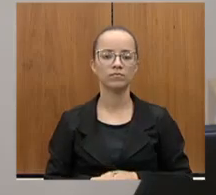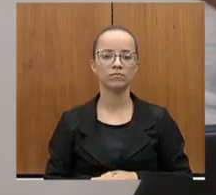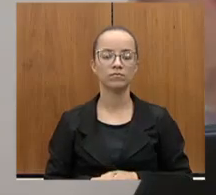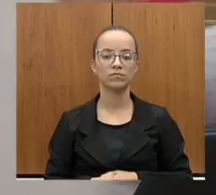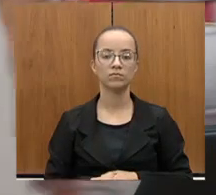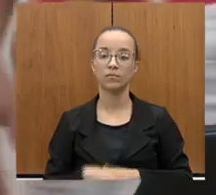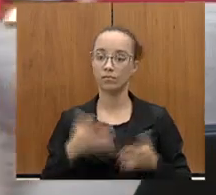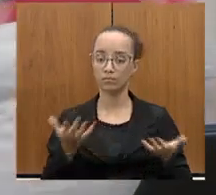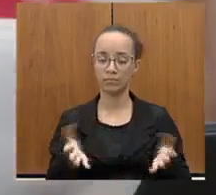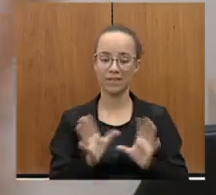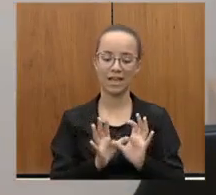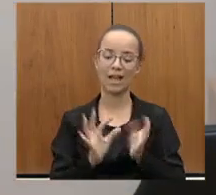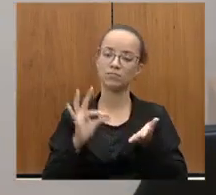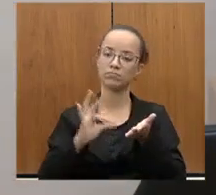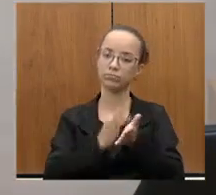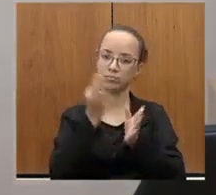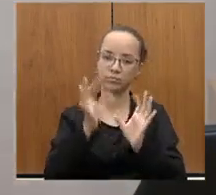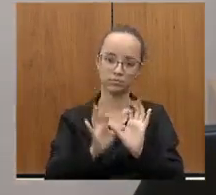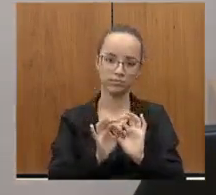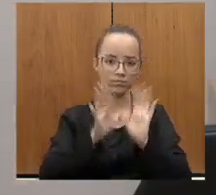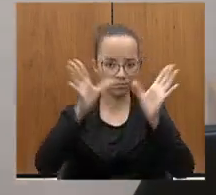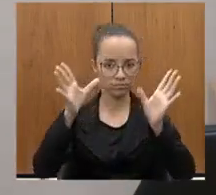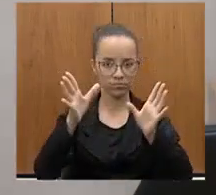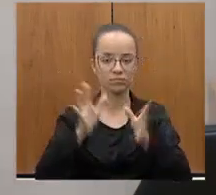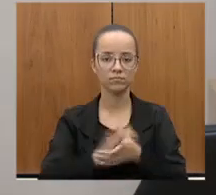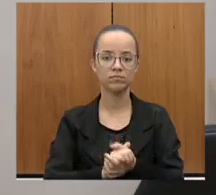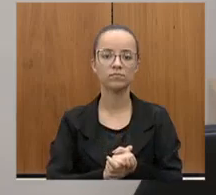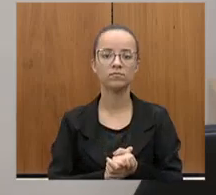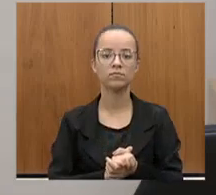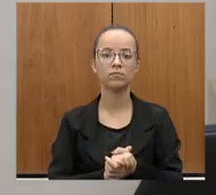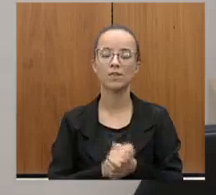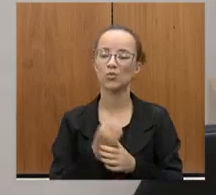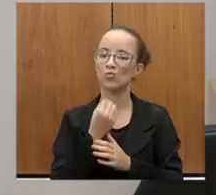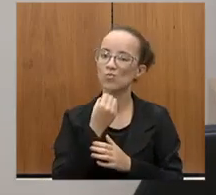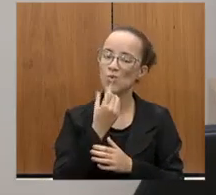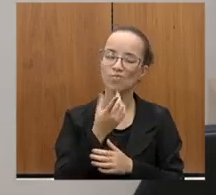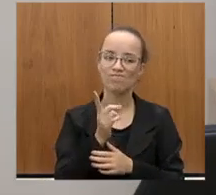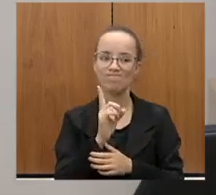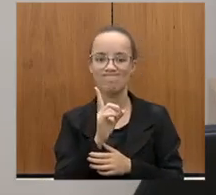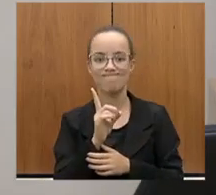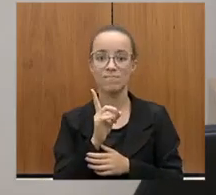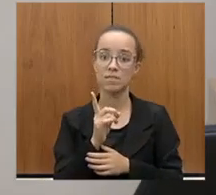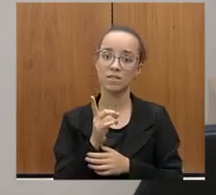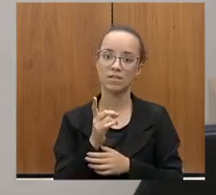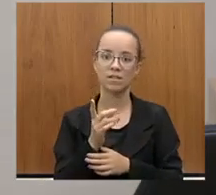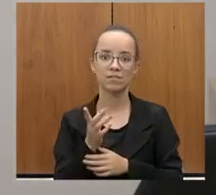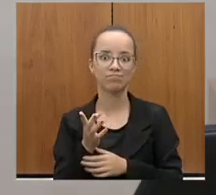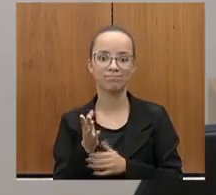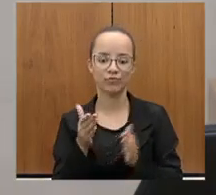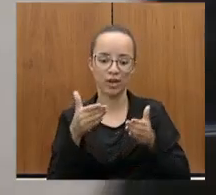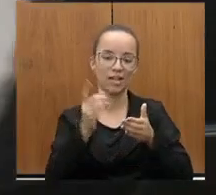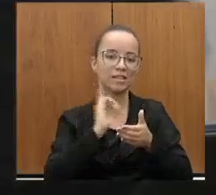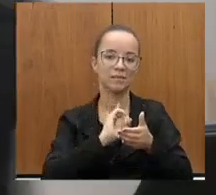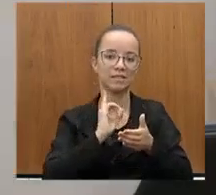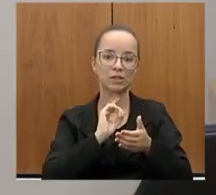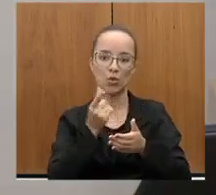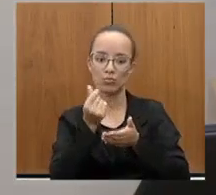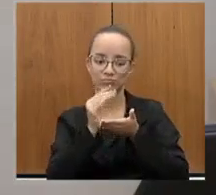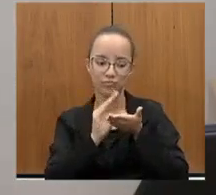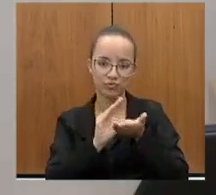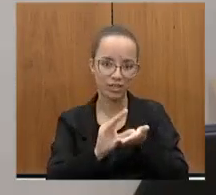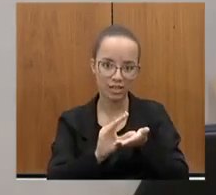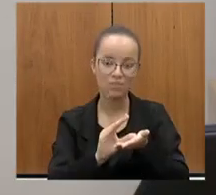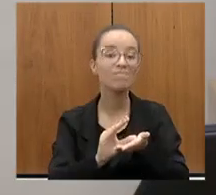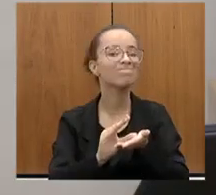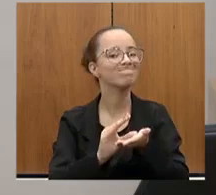concessões, a renovação das concessões já não foram boas para Minas Gerais, os investimentos em Minas Gerais.